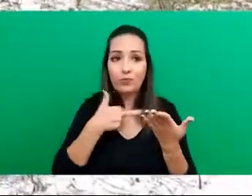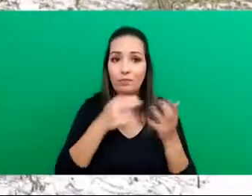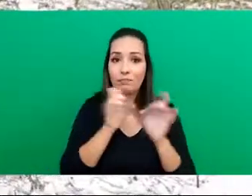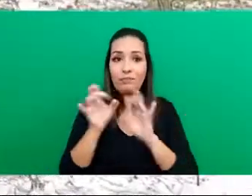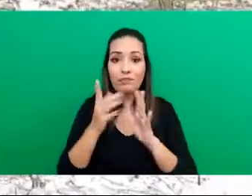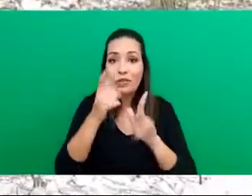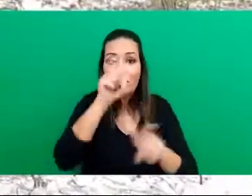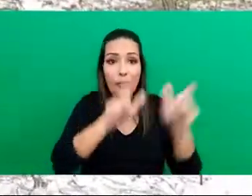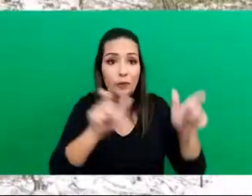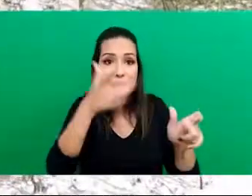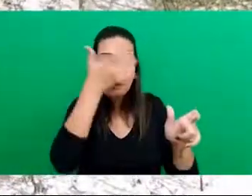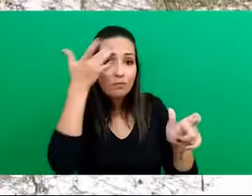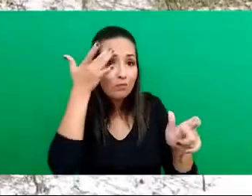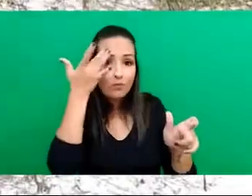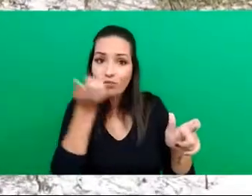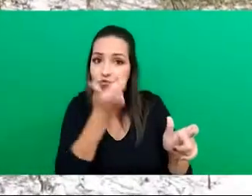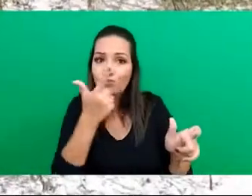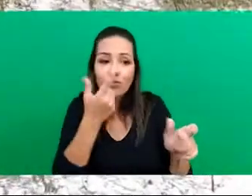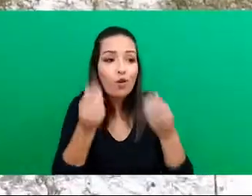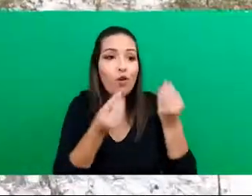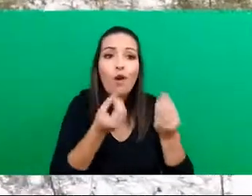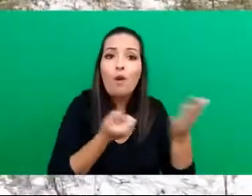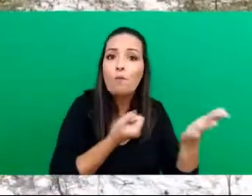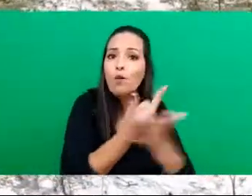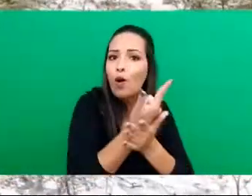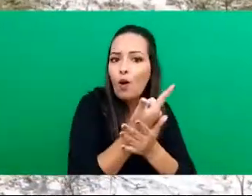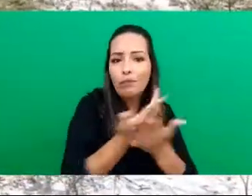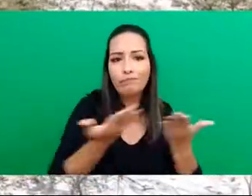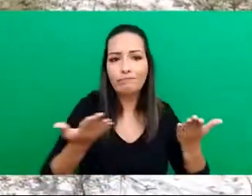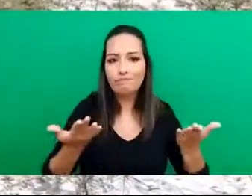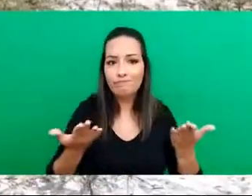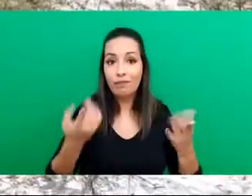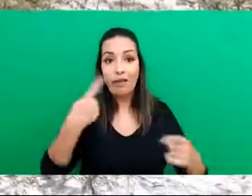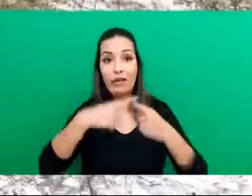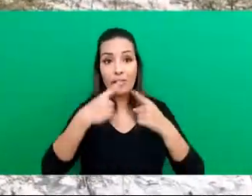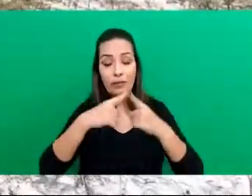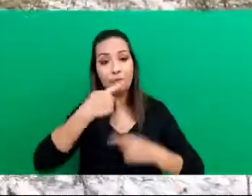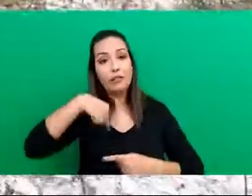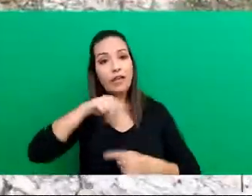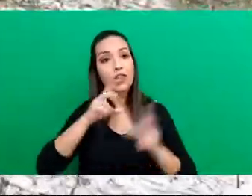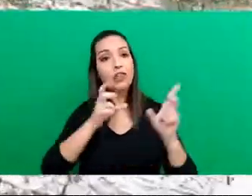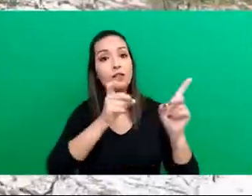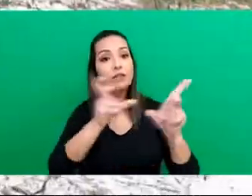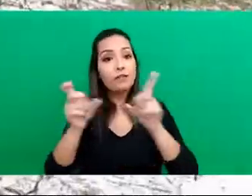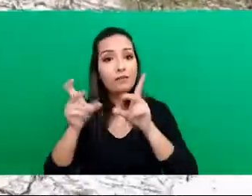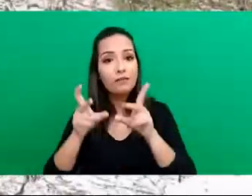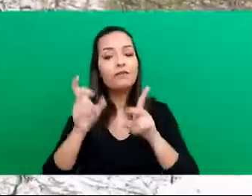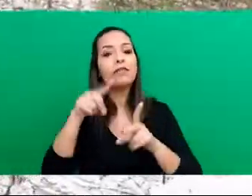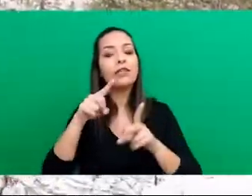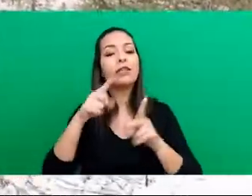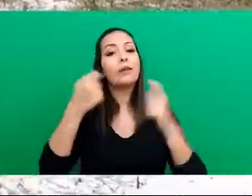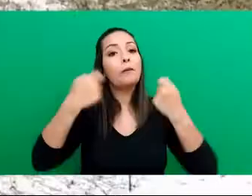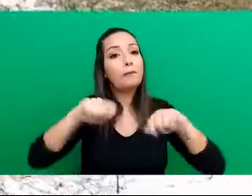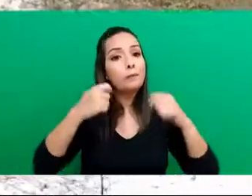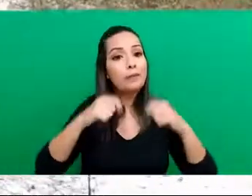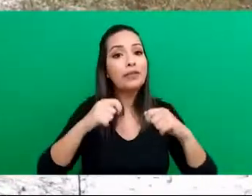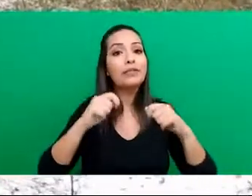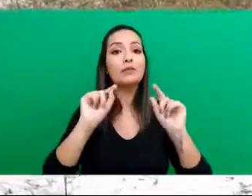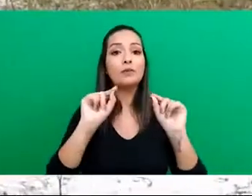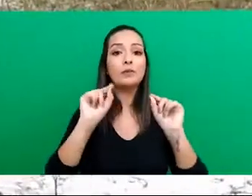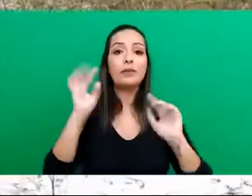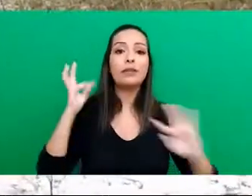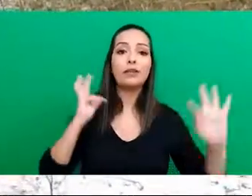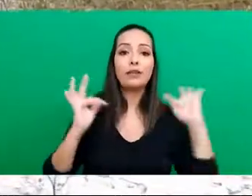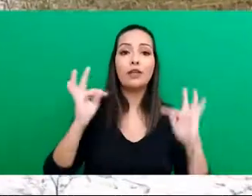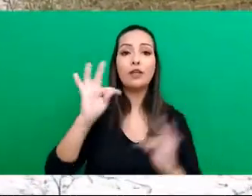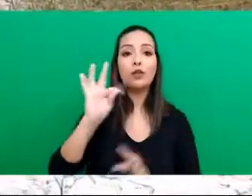para as vendas, porque o nosso público de venda, ele abrange a questão do turismo, nós dependemos